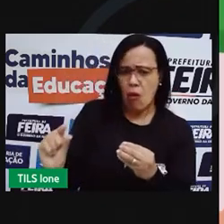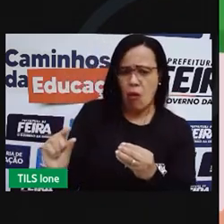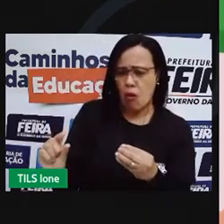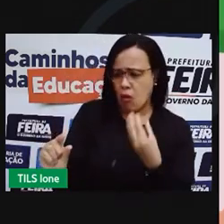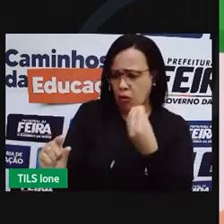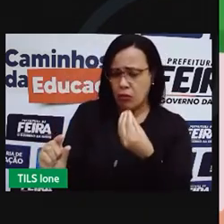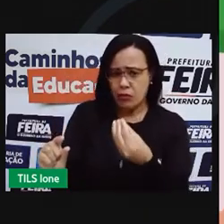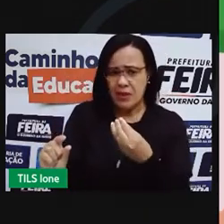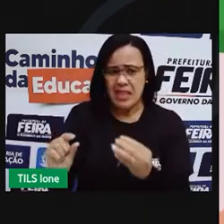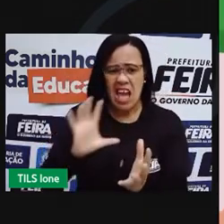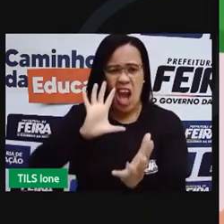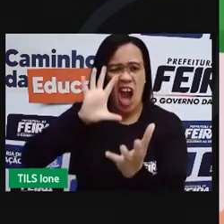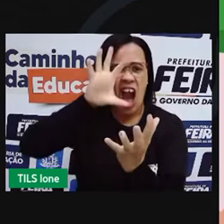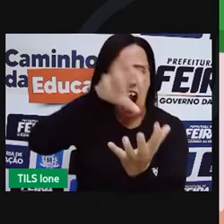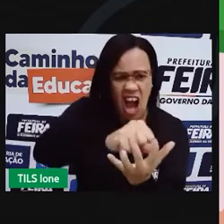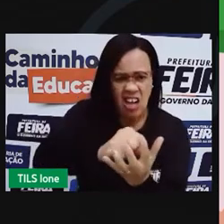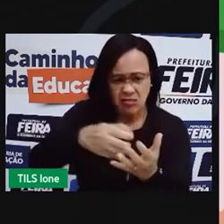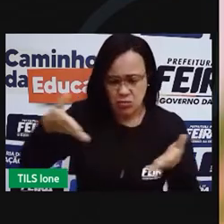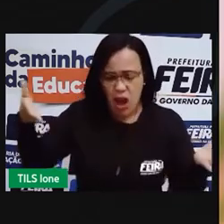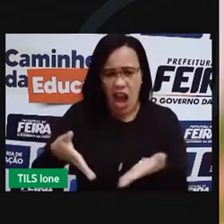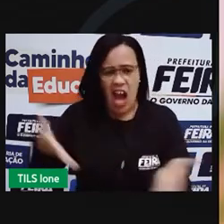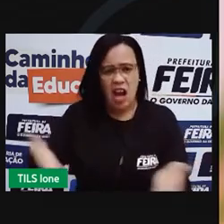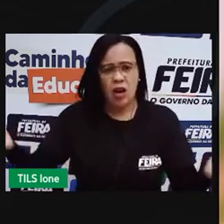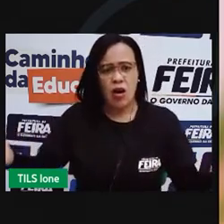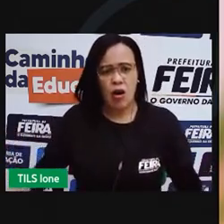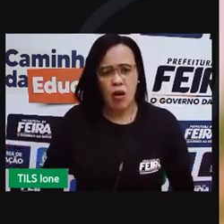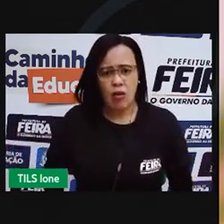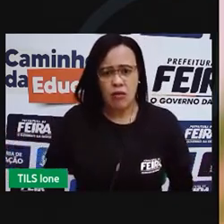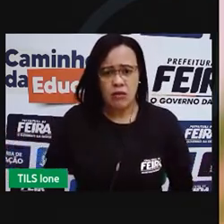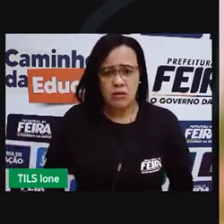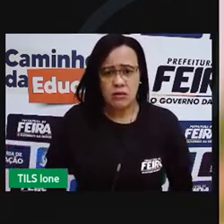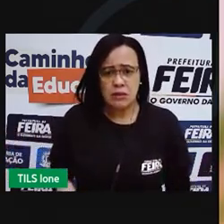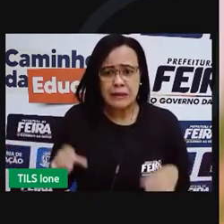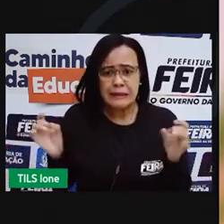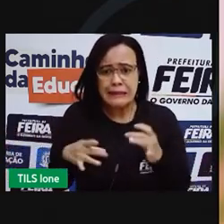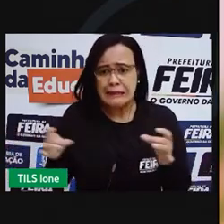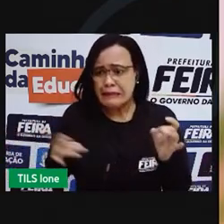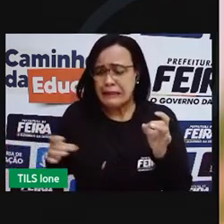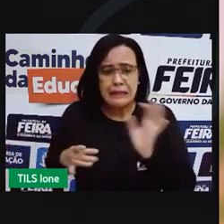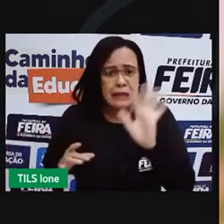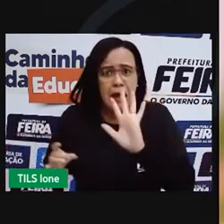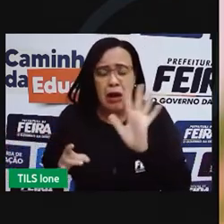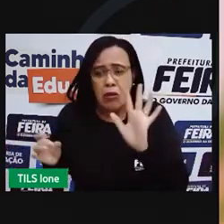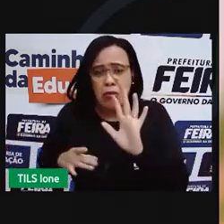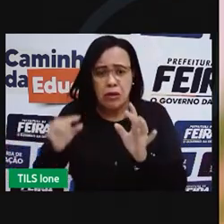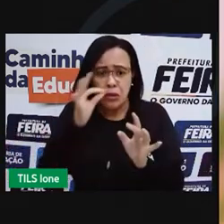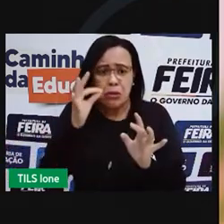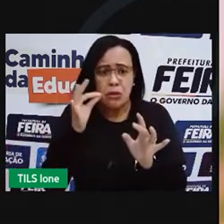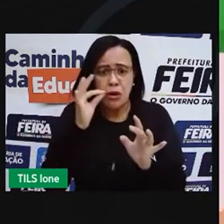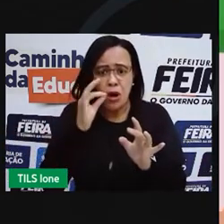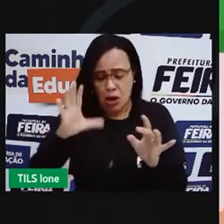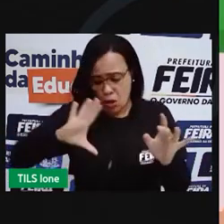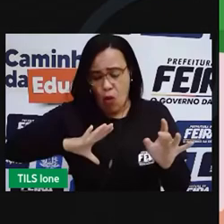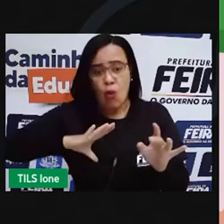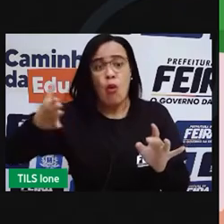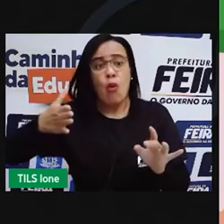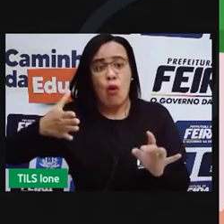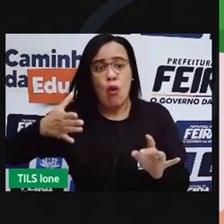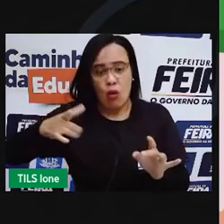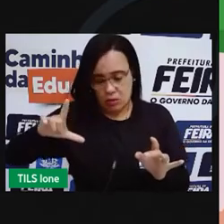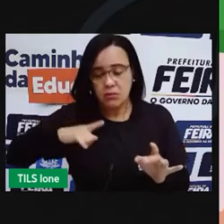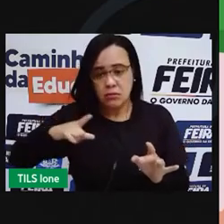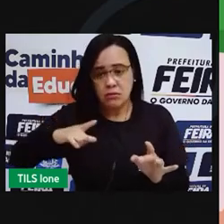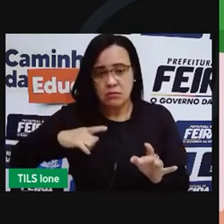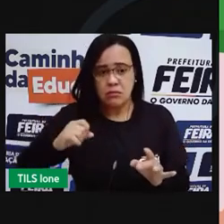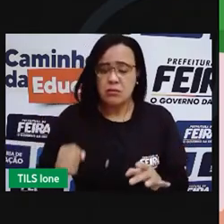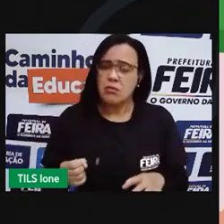de devorar agora mesmo? Não, não faça isso. Eu sou muito corajoso. Um dia o senhor